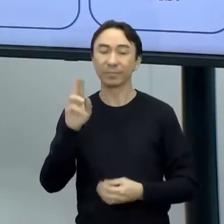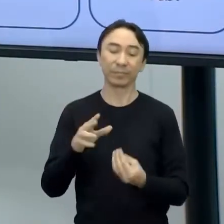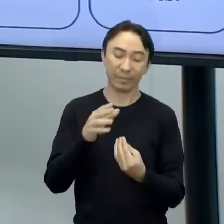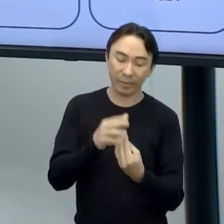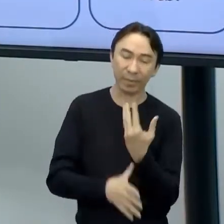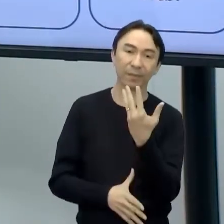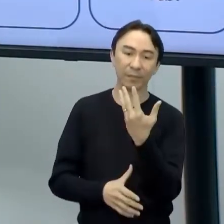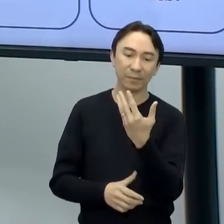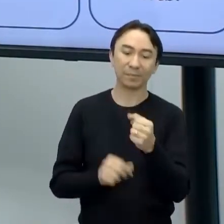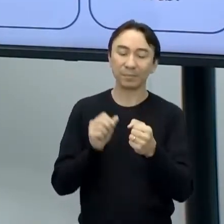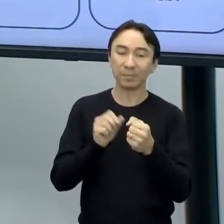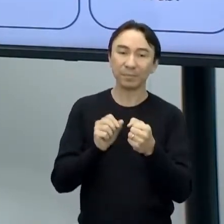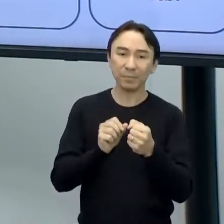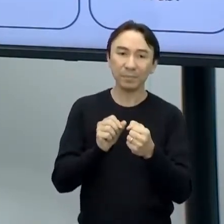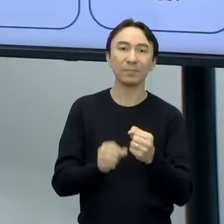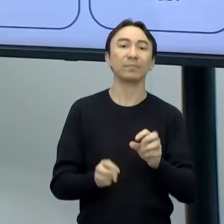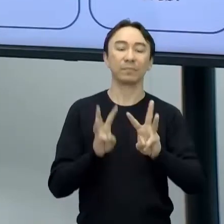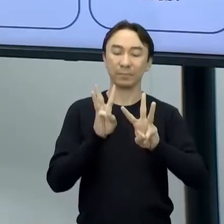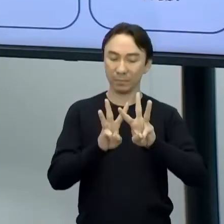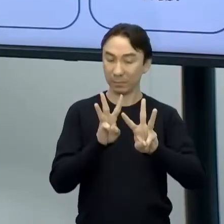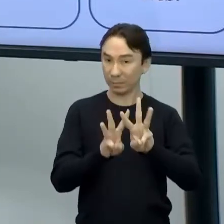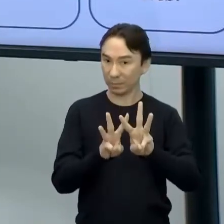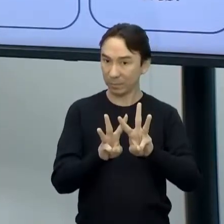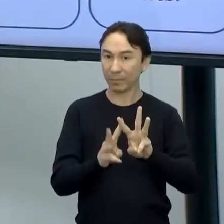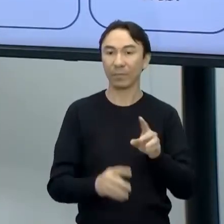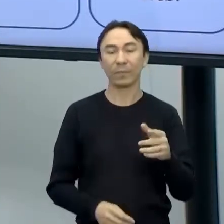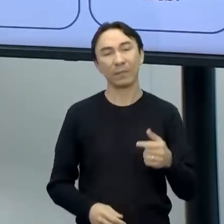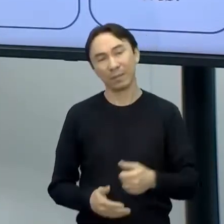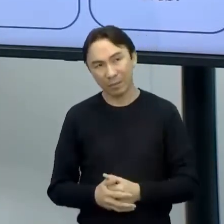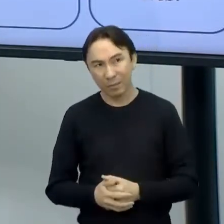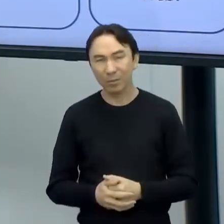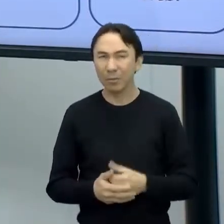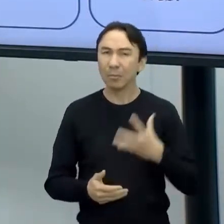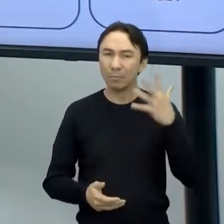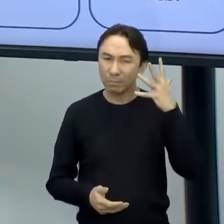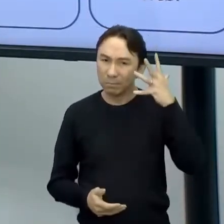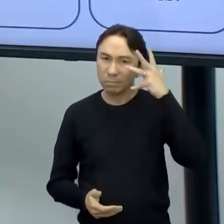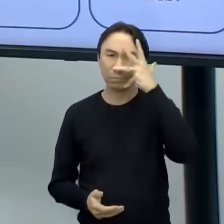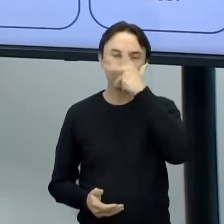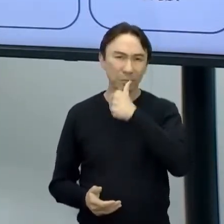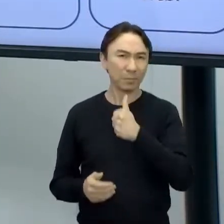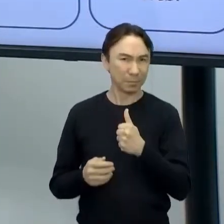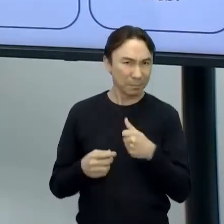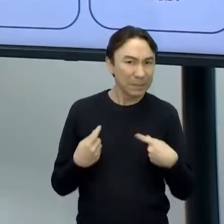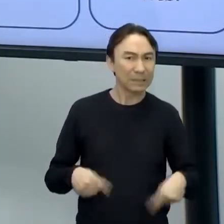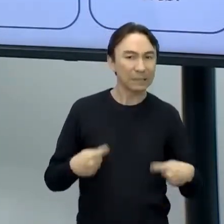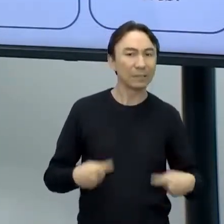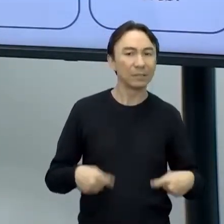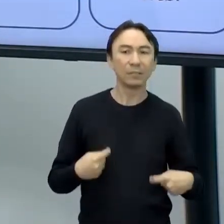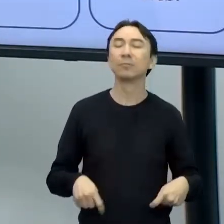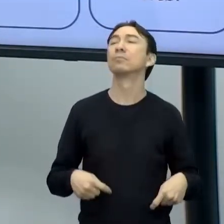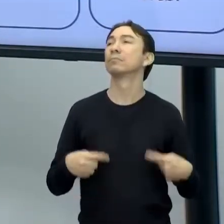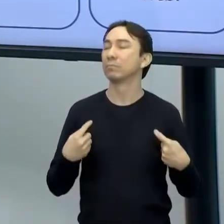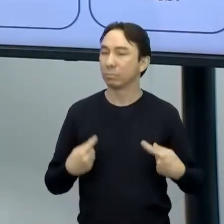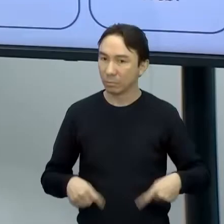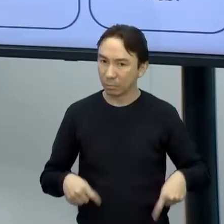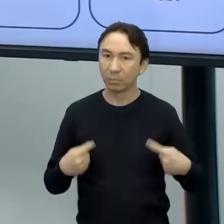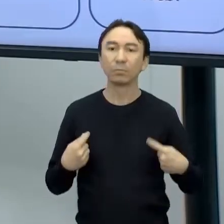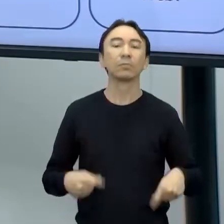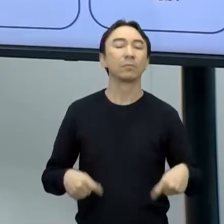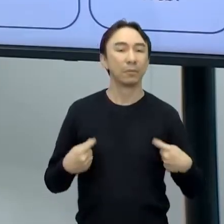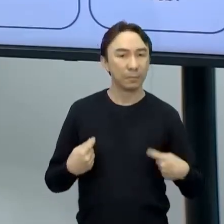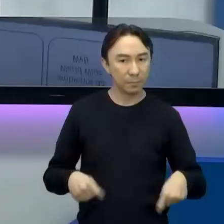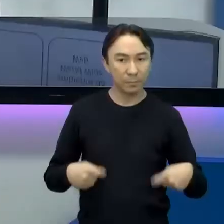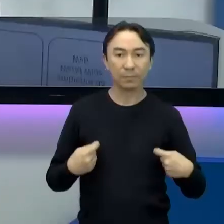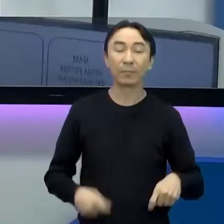sites. Volto a afirmar. Tem que ser bonito? Tem. Tem que estar visualmente atrativo, mas